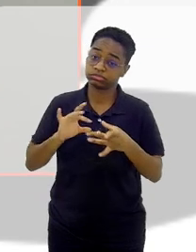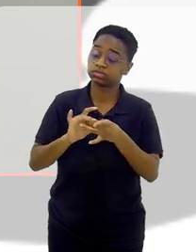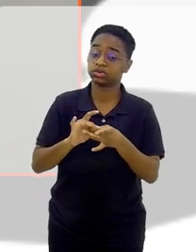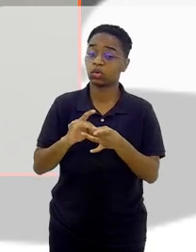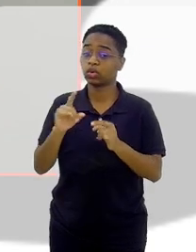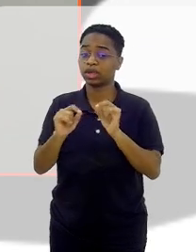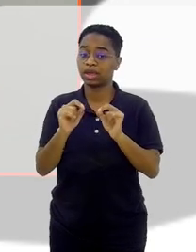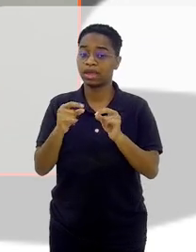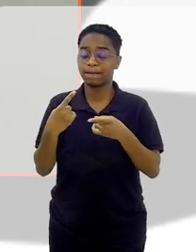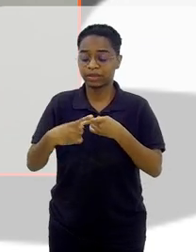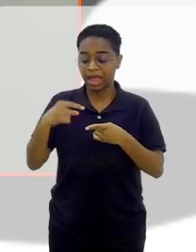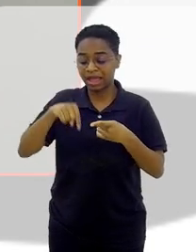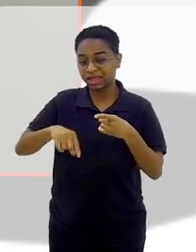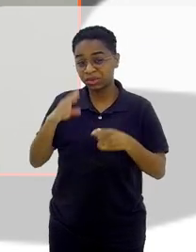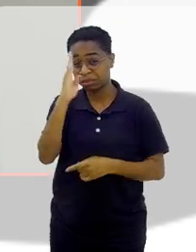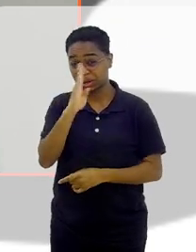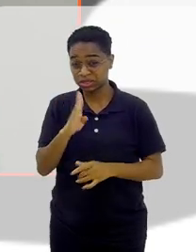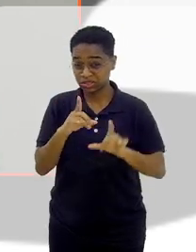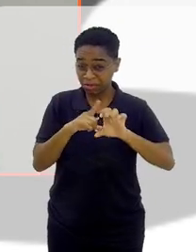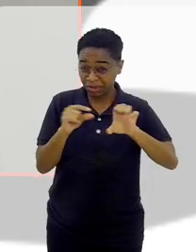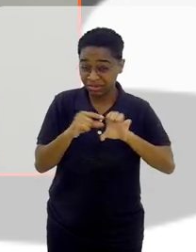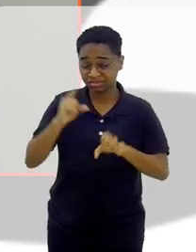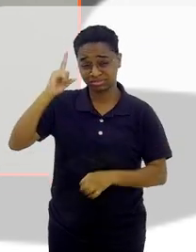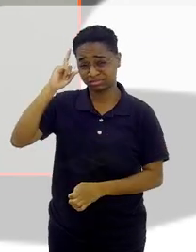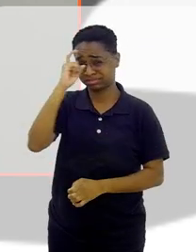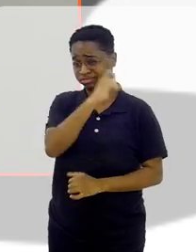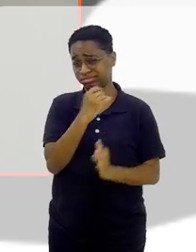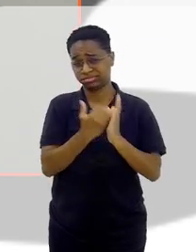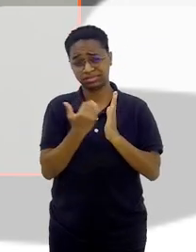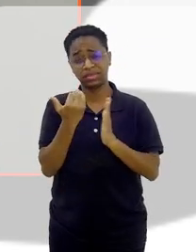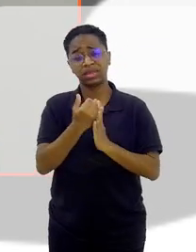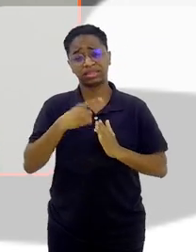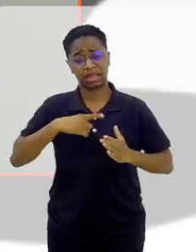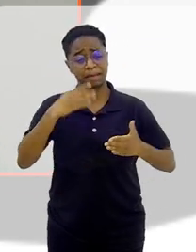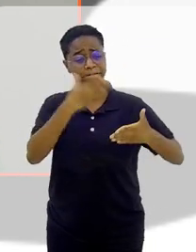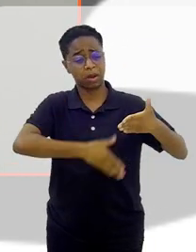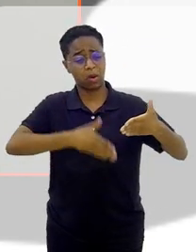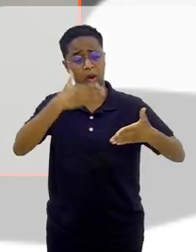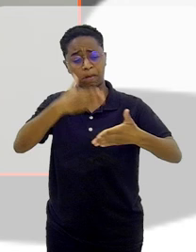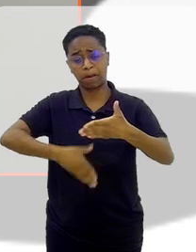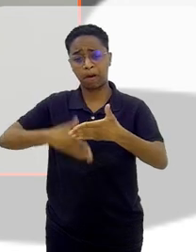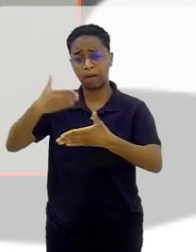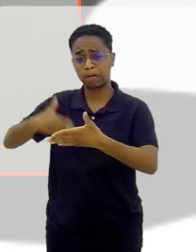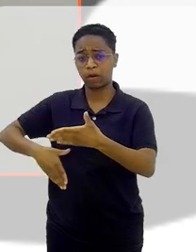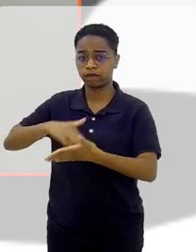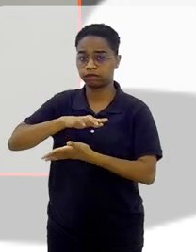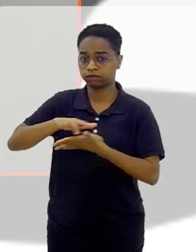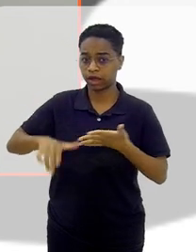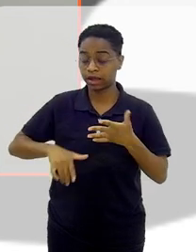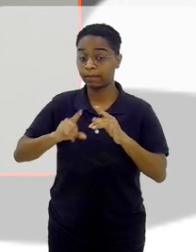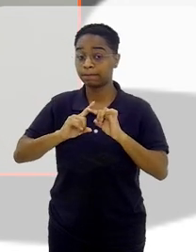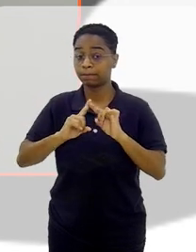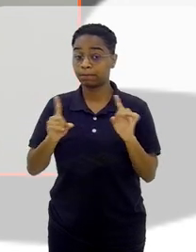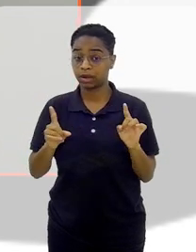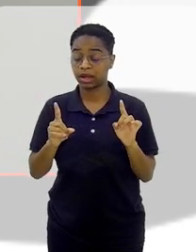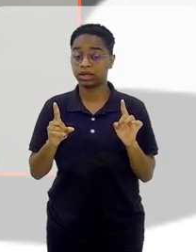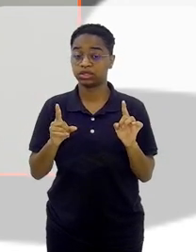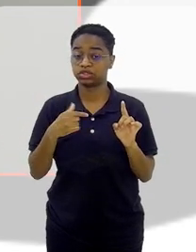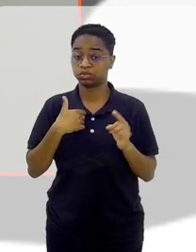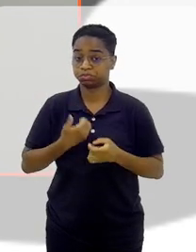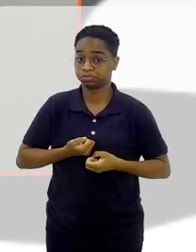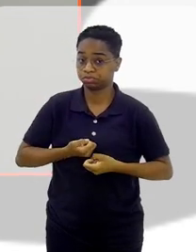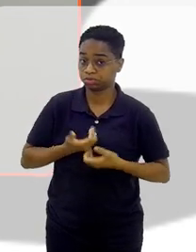Empreender no Brasil é muito difícil. São muitas barreiras. Mas, assim, se fica aqui um